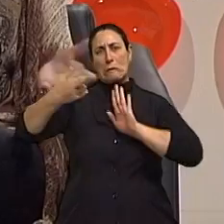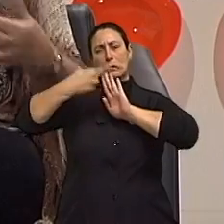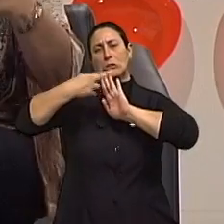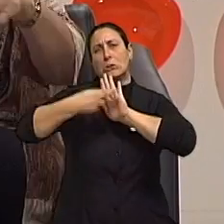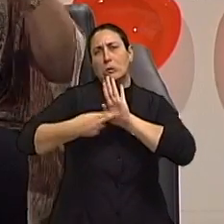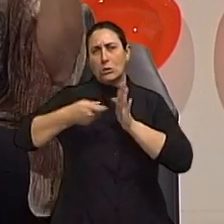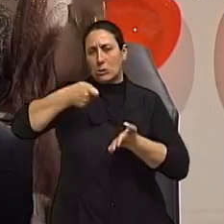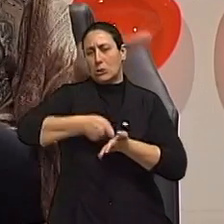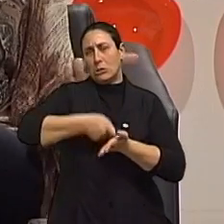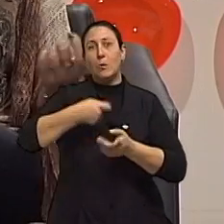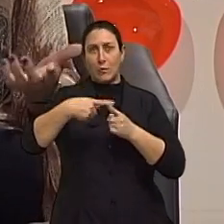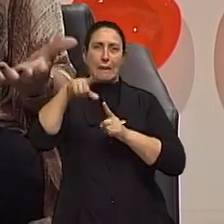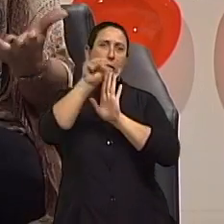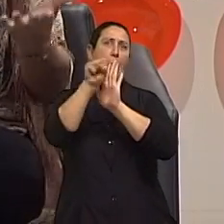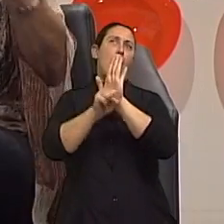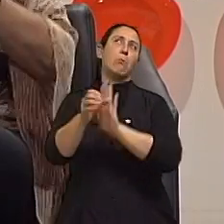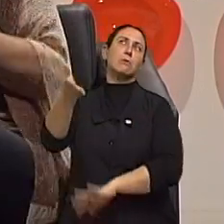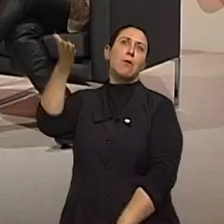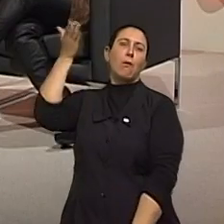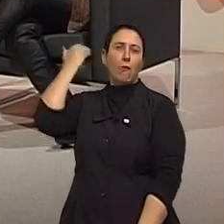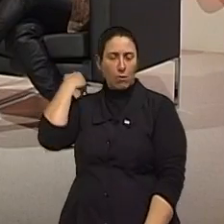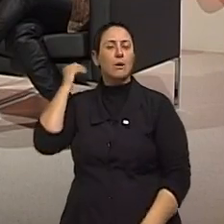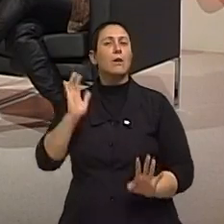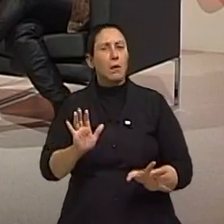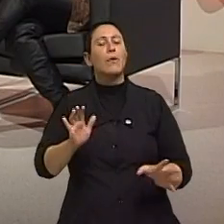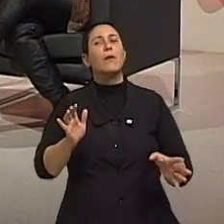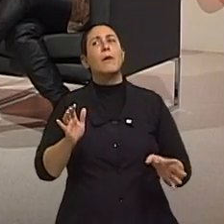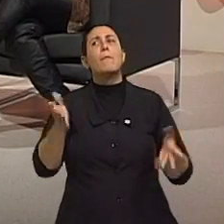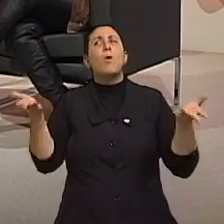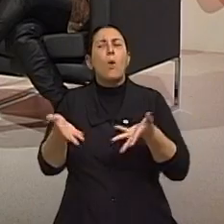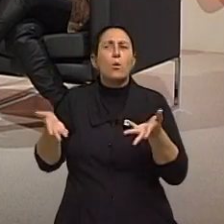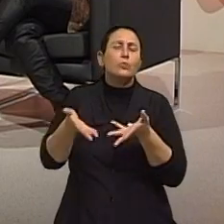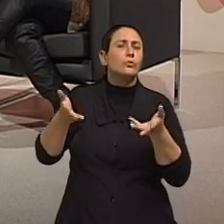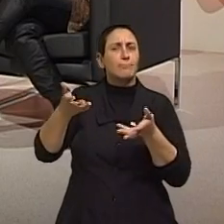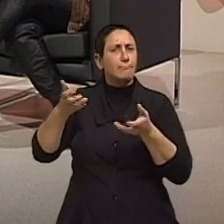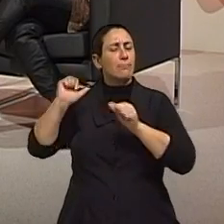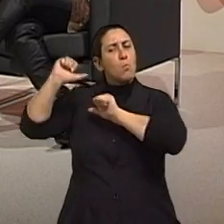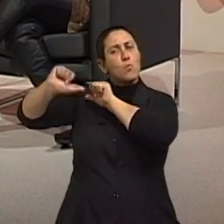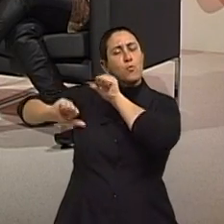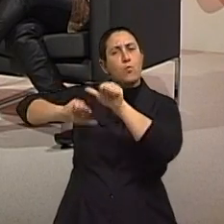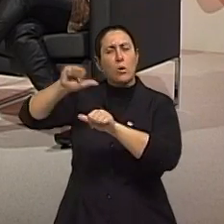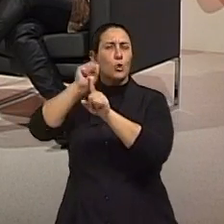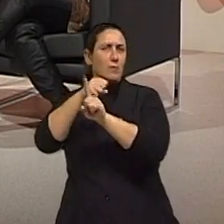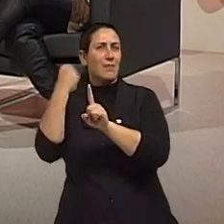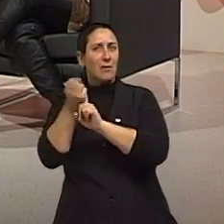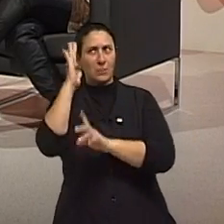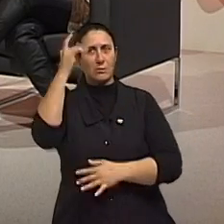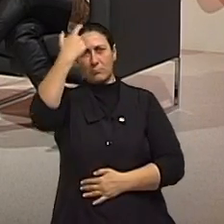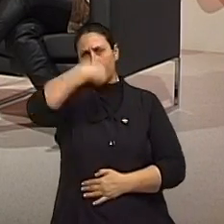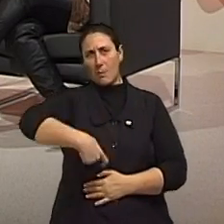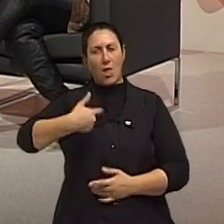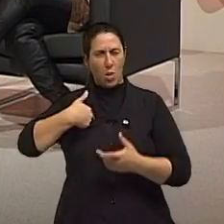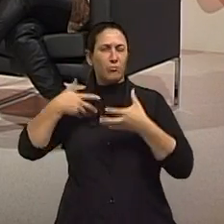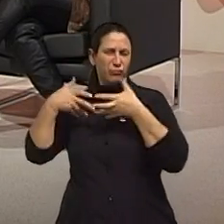Começando que era século passado, né? E neste século estão atuando. Quer dizer, o que a sociedade vai dizer? Eu convivo muito